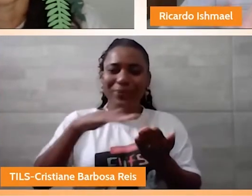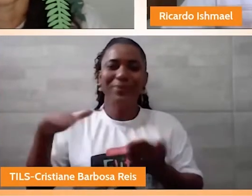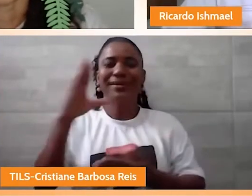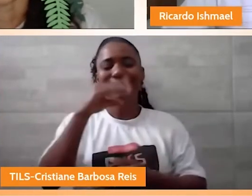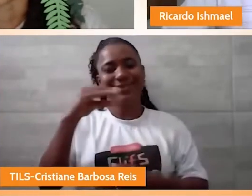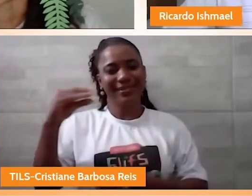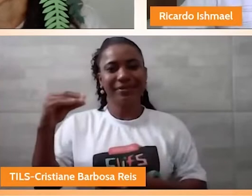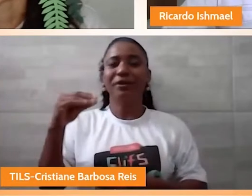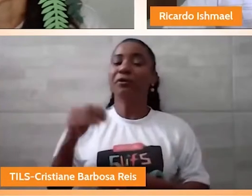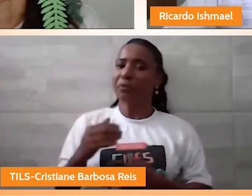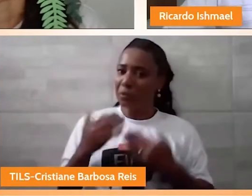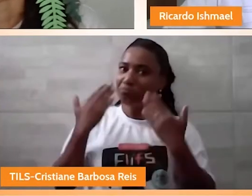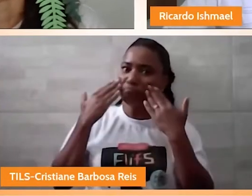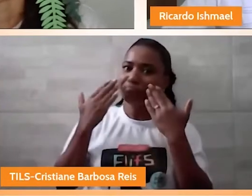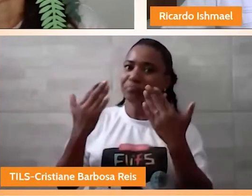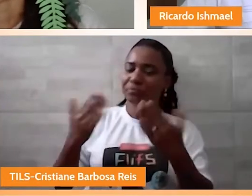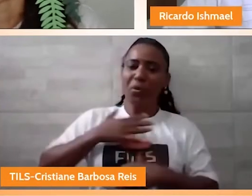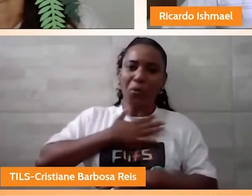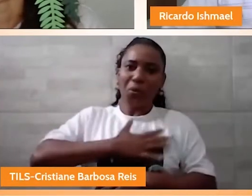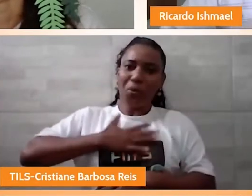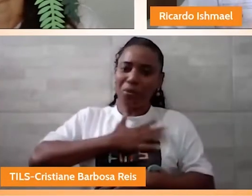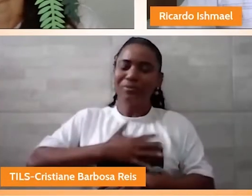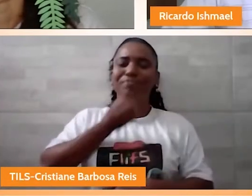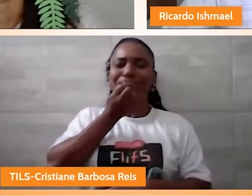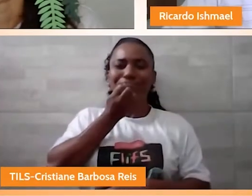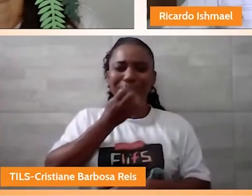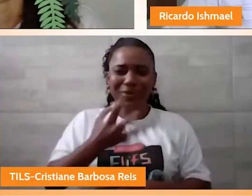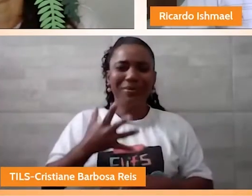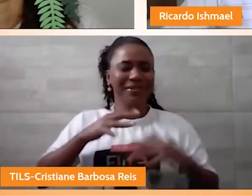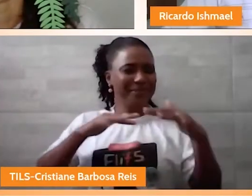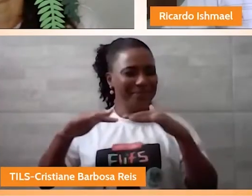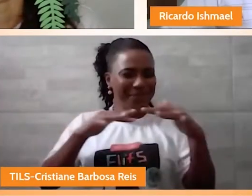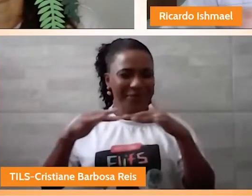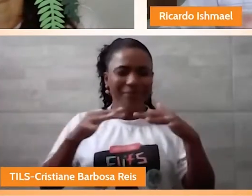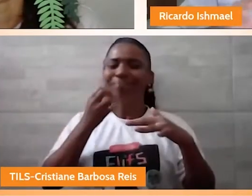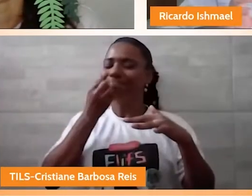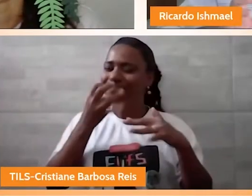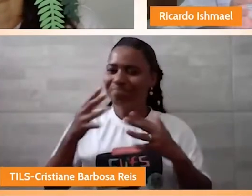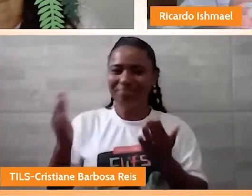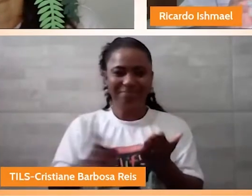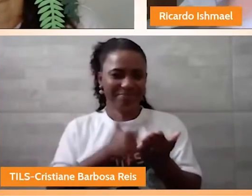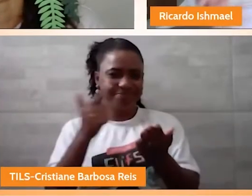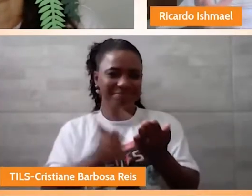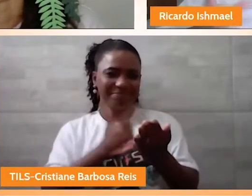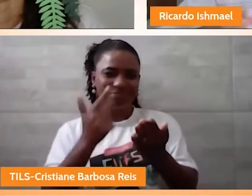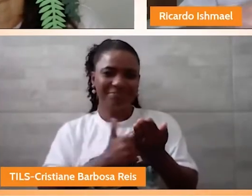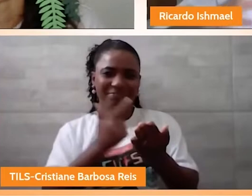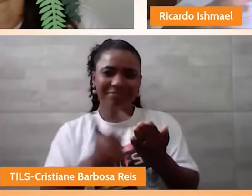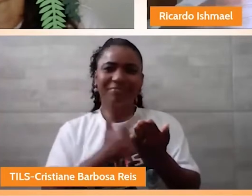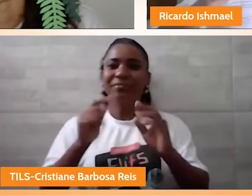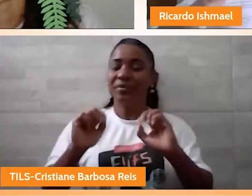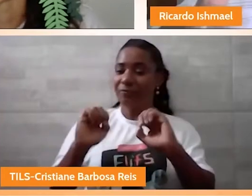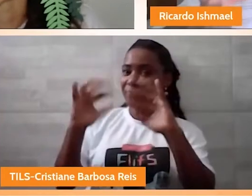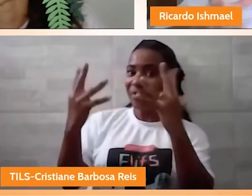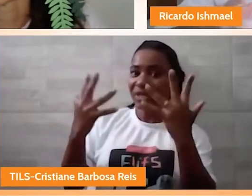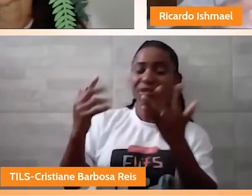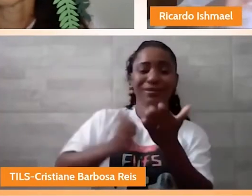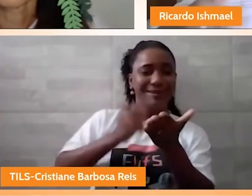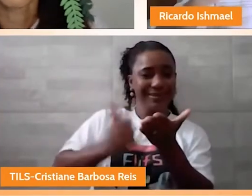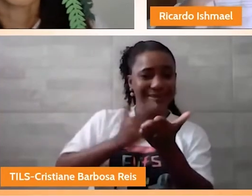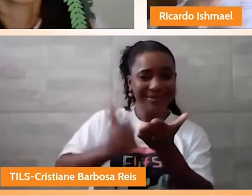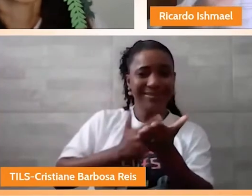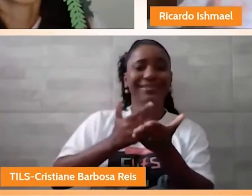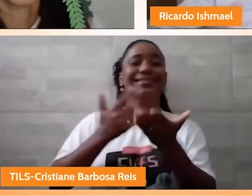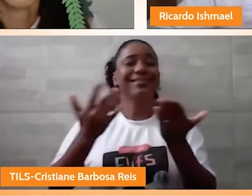tenho visto e vejo com bons olhos e fico feliz em ver esse movimento de feiras e festas literárias que vão se